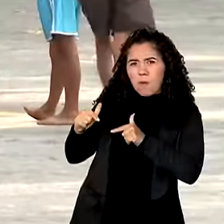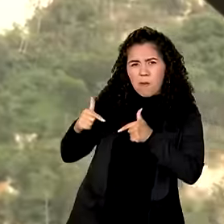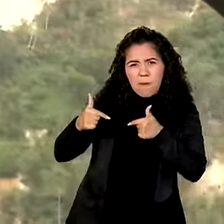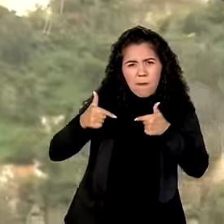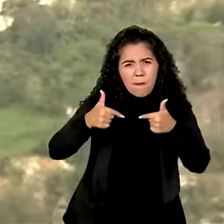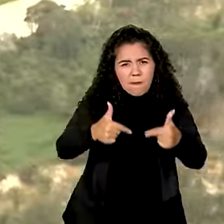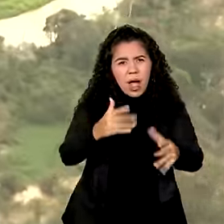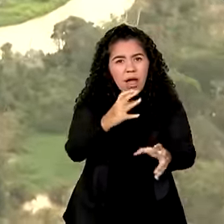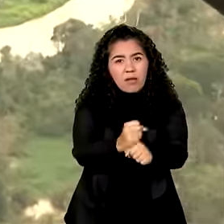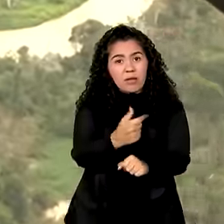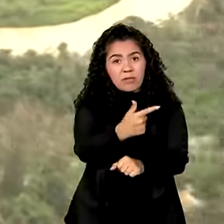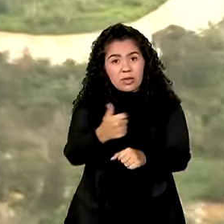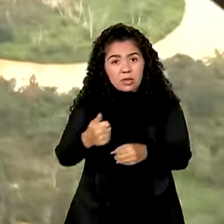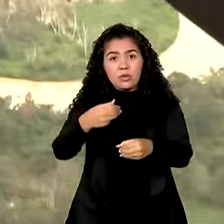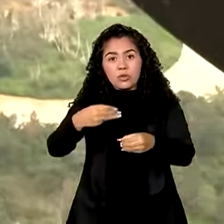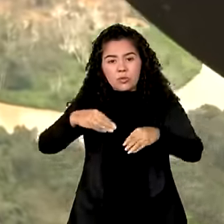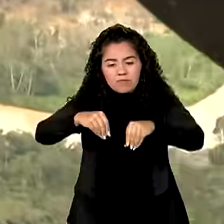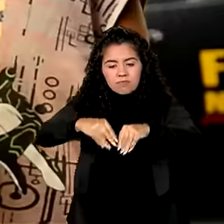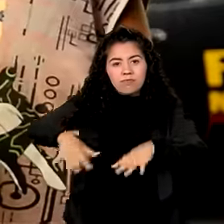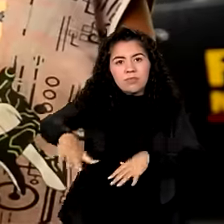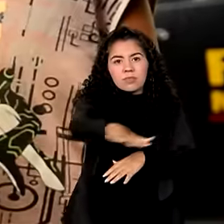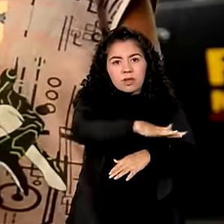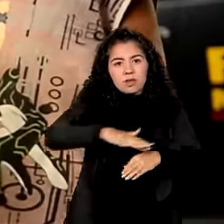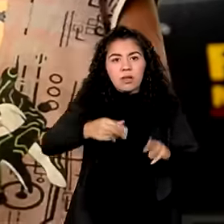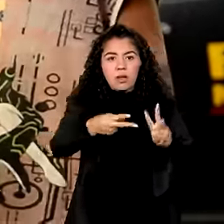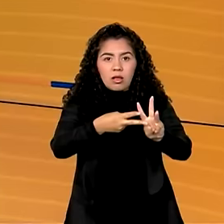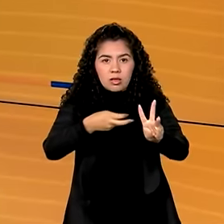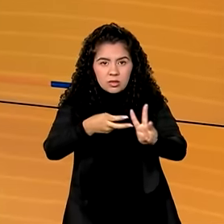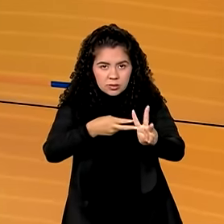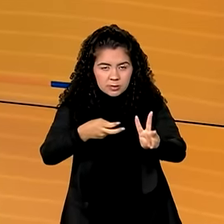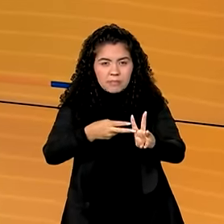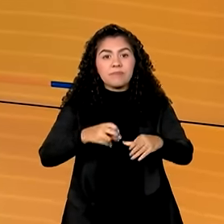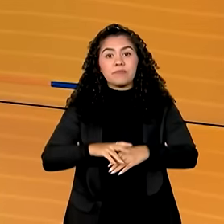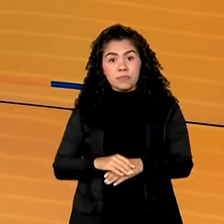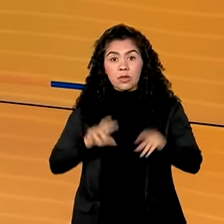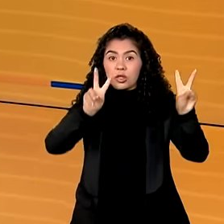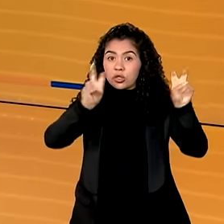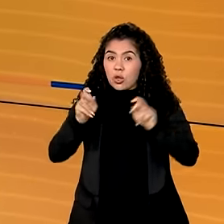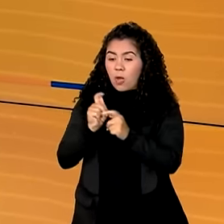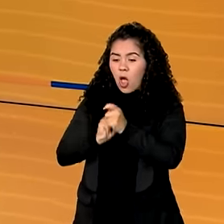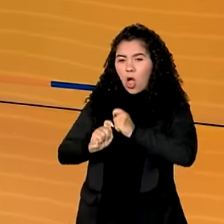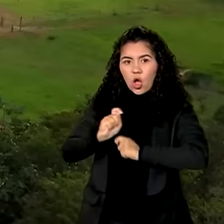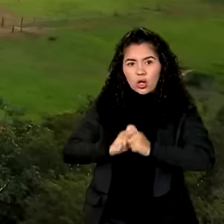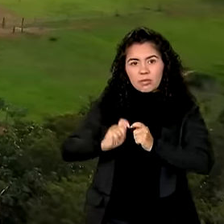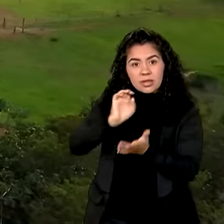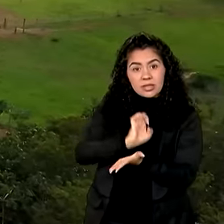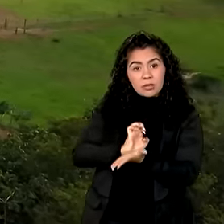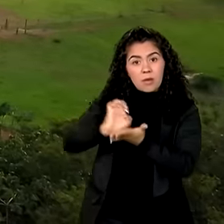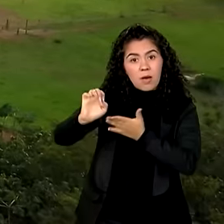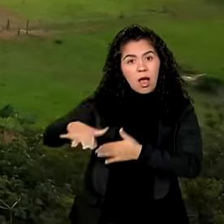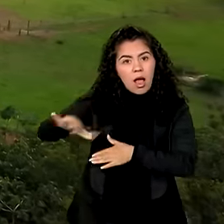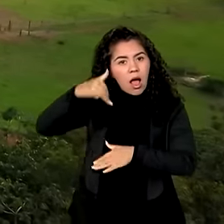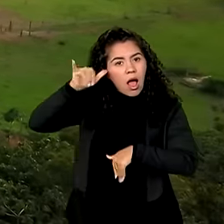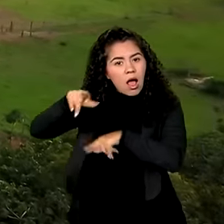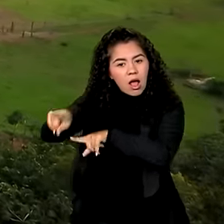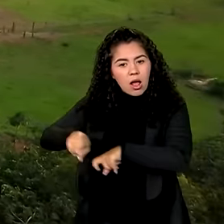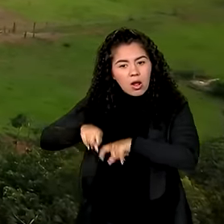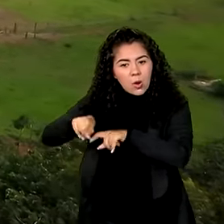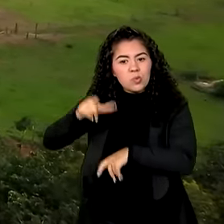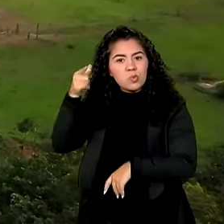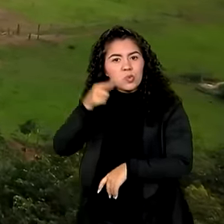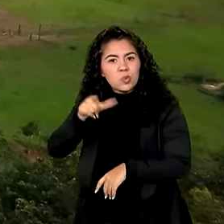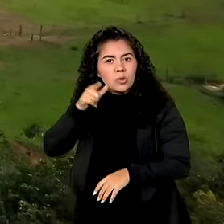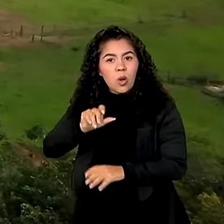faz operações de fiscalização em 21 terras indígenas. Economia, exportações do agronegócio ultrapassam